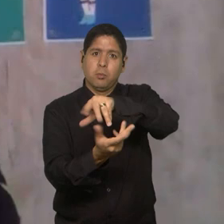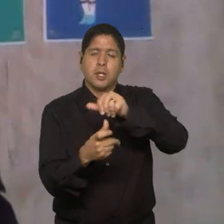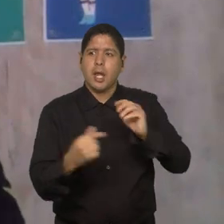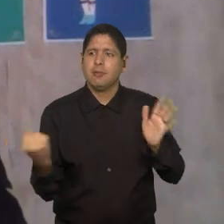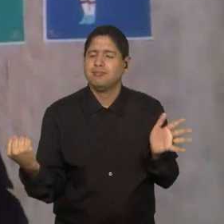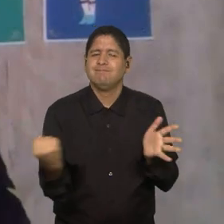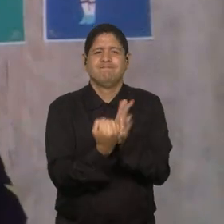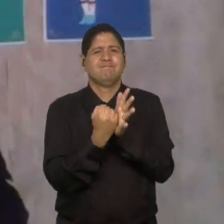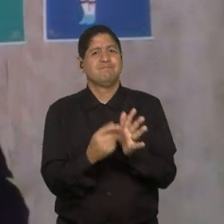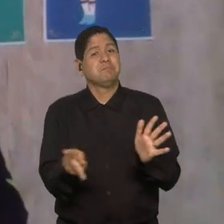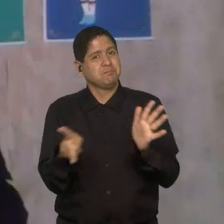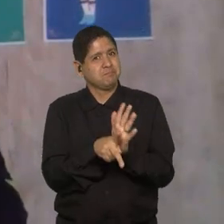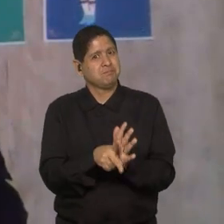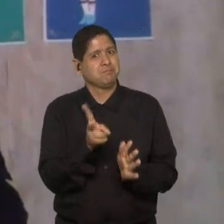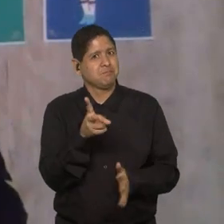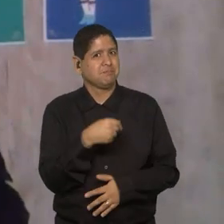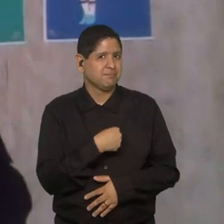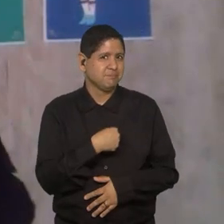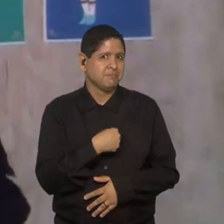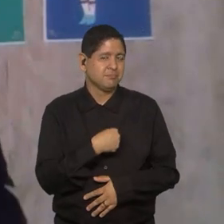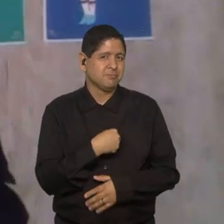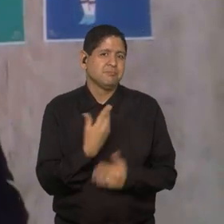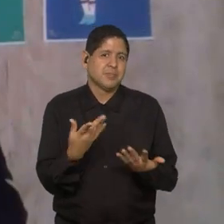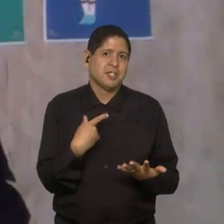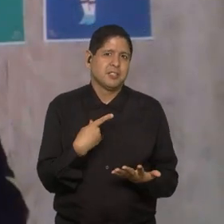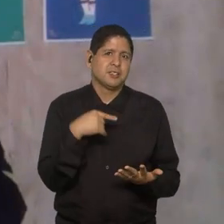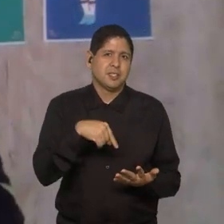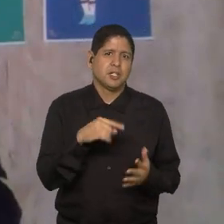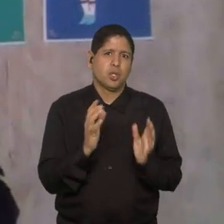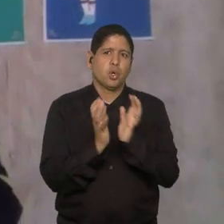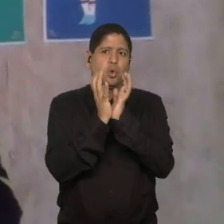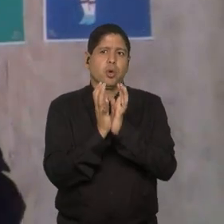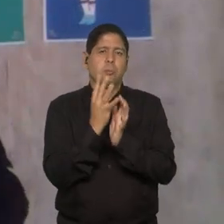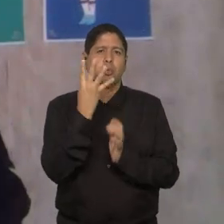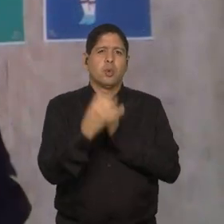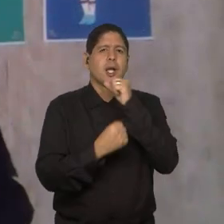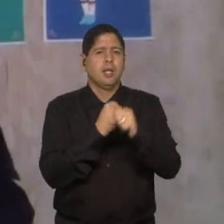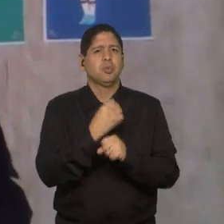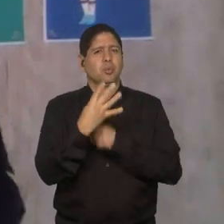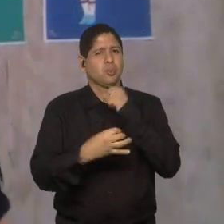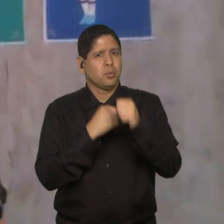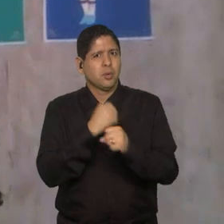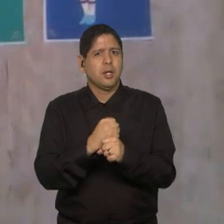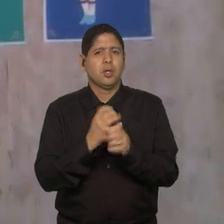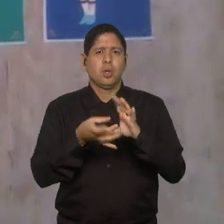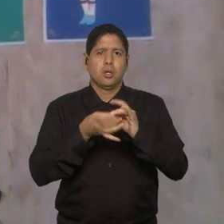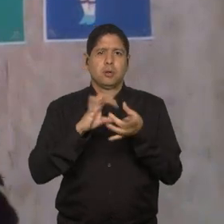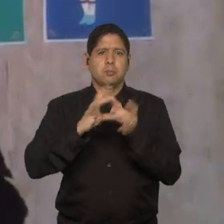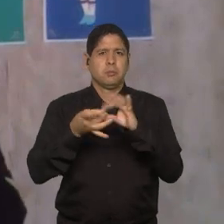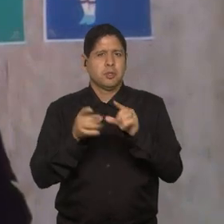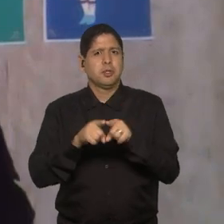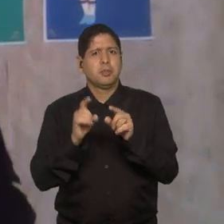um marco, faz parte disso. Mas a Copa do Mundo acontece de quatro em quatro anos. A Olimpíada acontece de quatro em quatro anos.